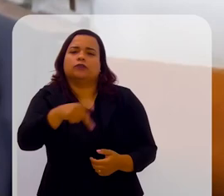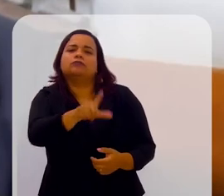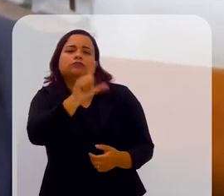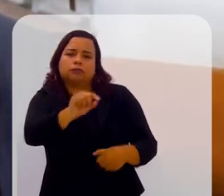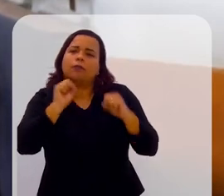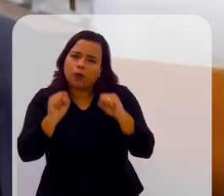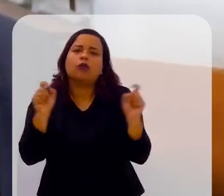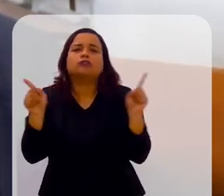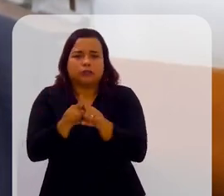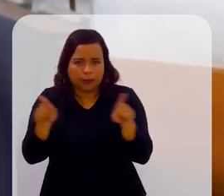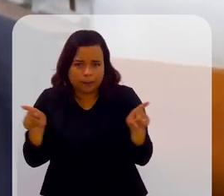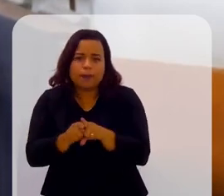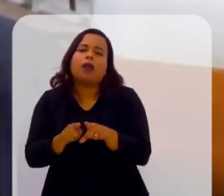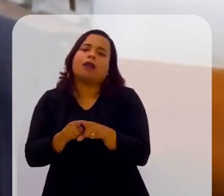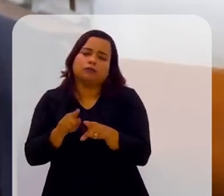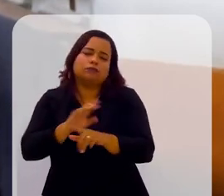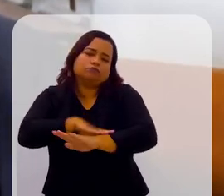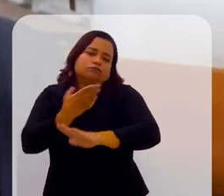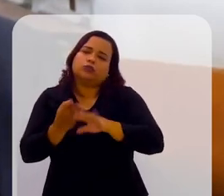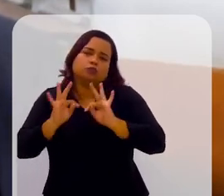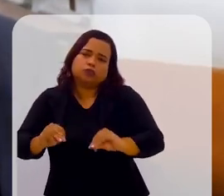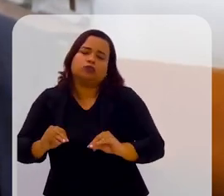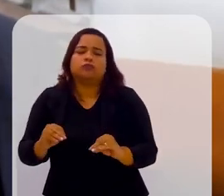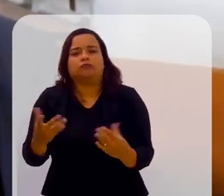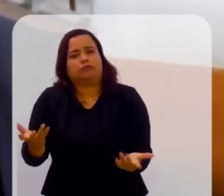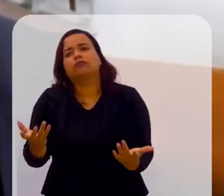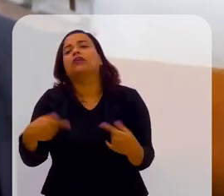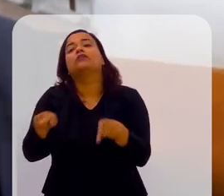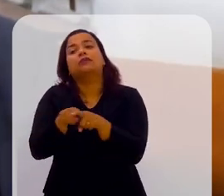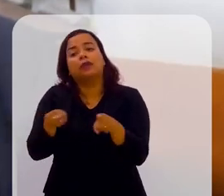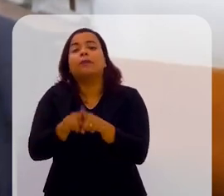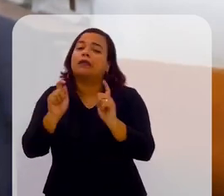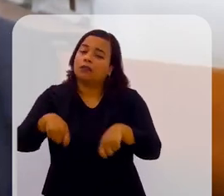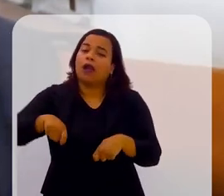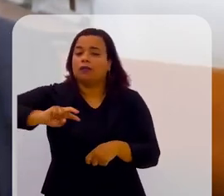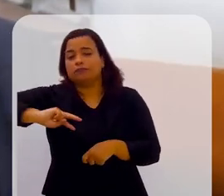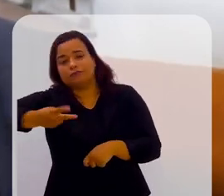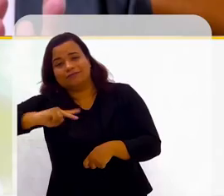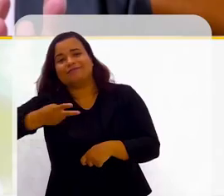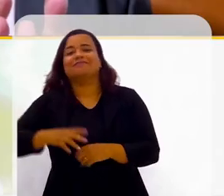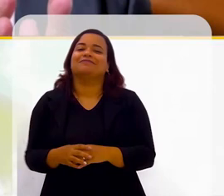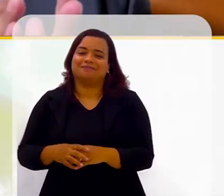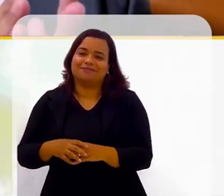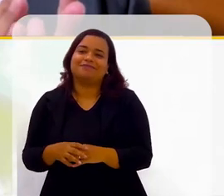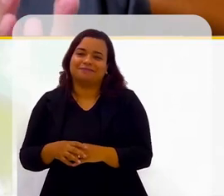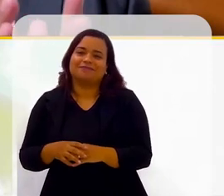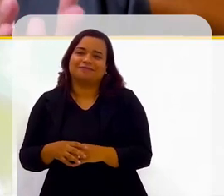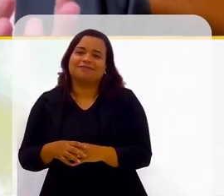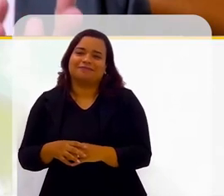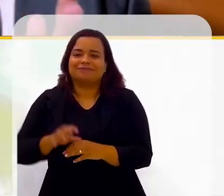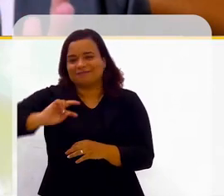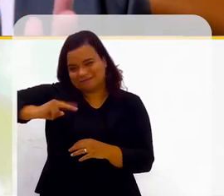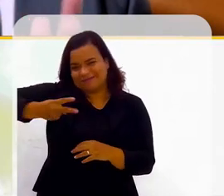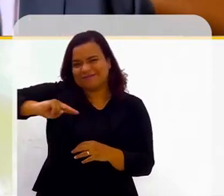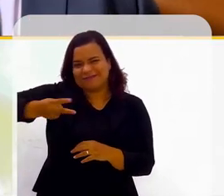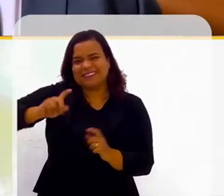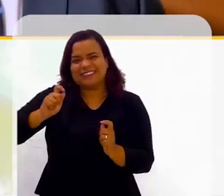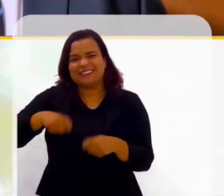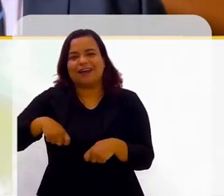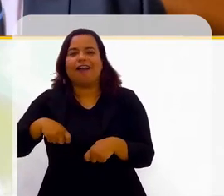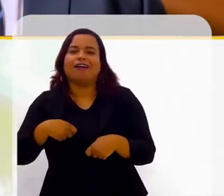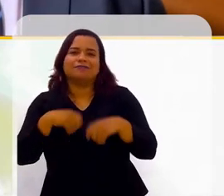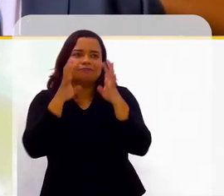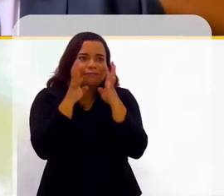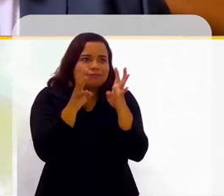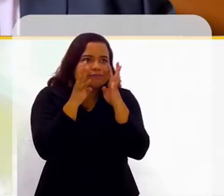o professor integralmente em inglês, e ela pode fazer essa terceira opção. Essa dobradinha de